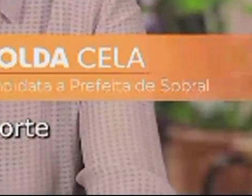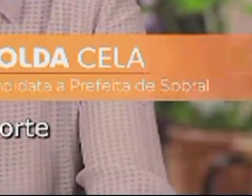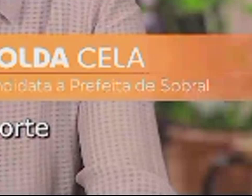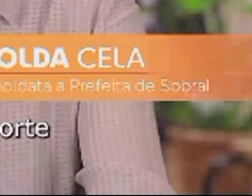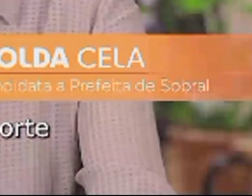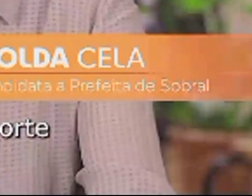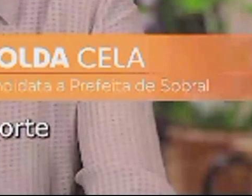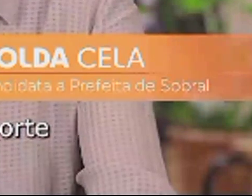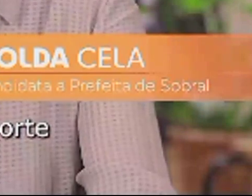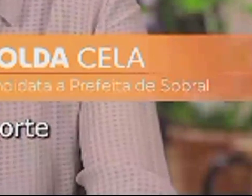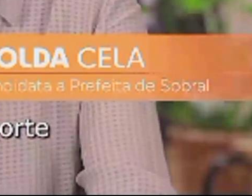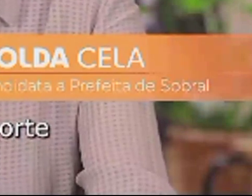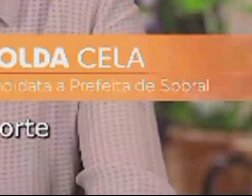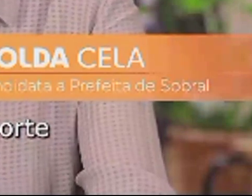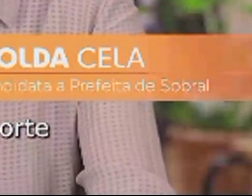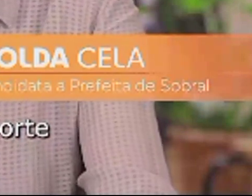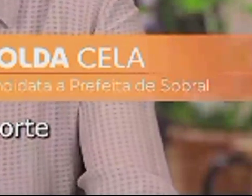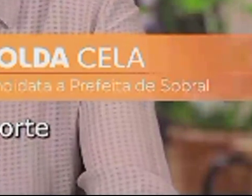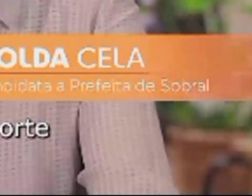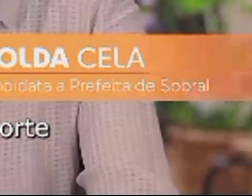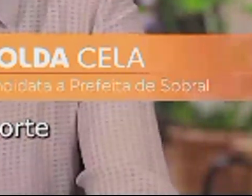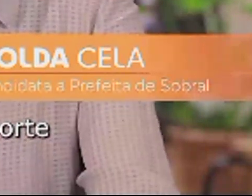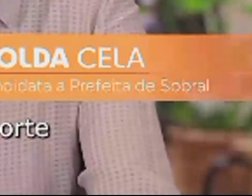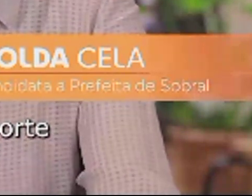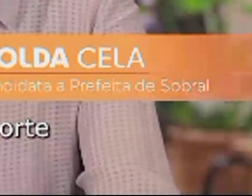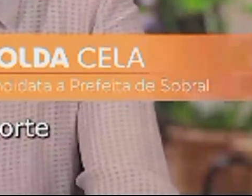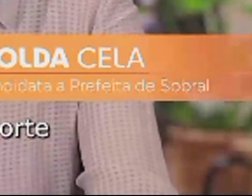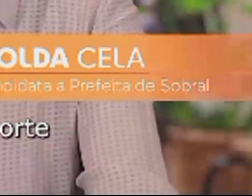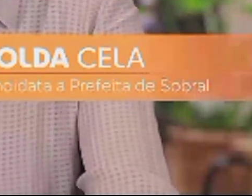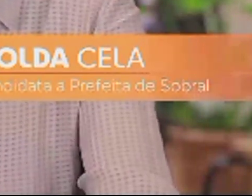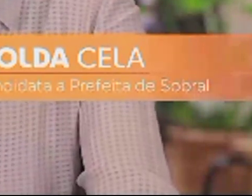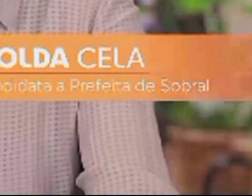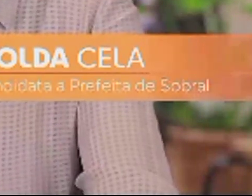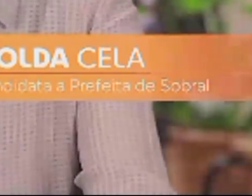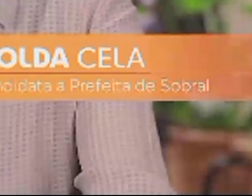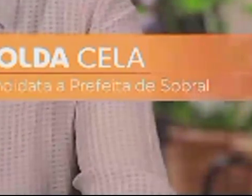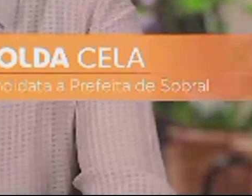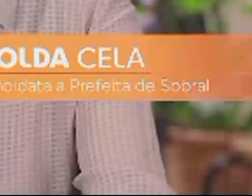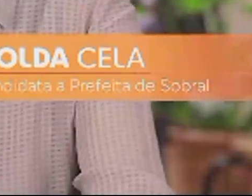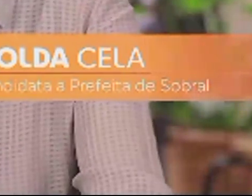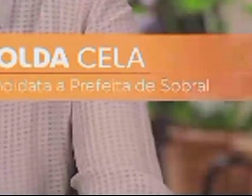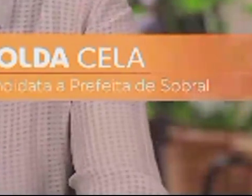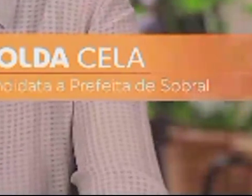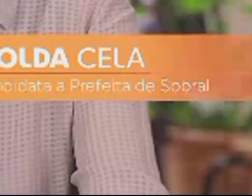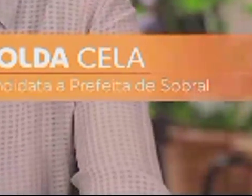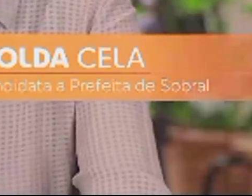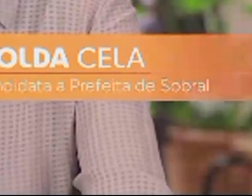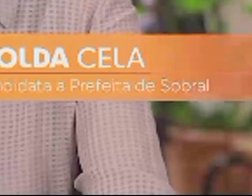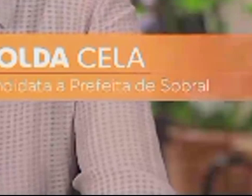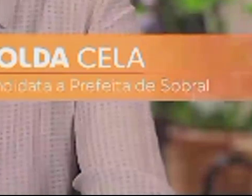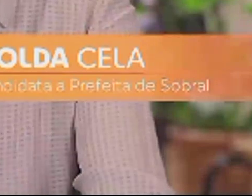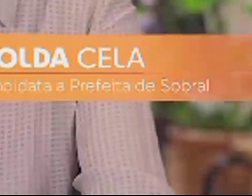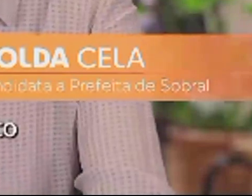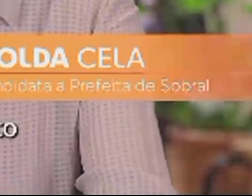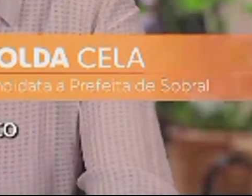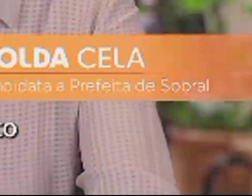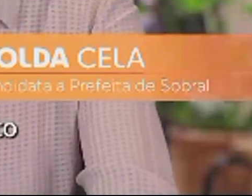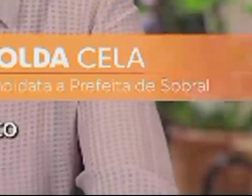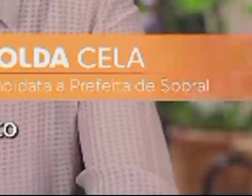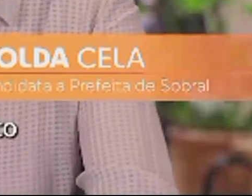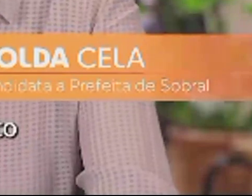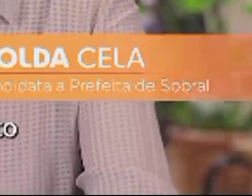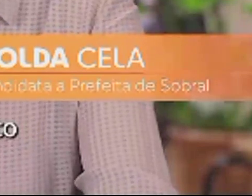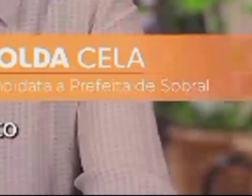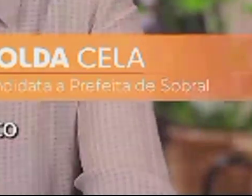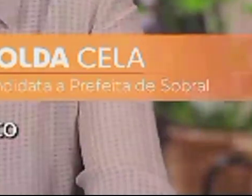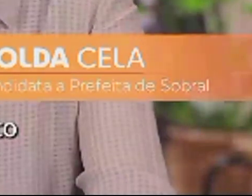propostas para o transporte é o Transol grátis para todos os sobralenses já a partir do ano que vem é isso mesmo